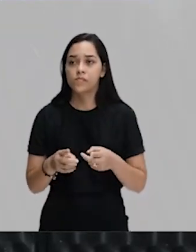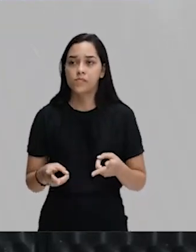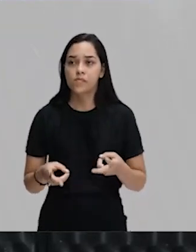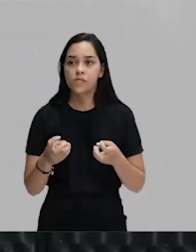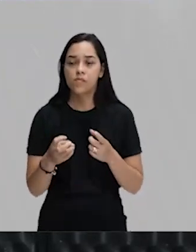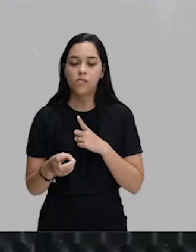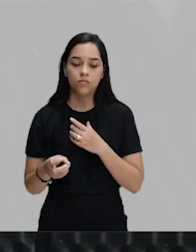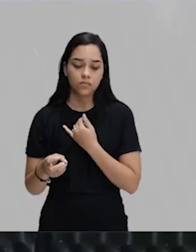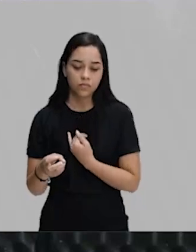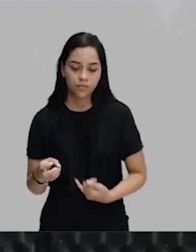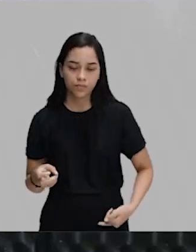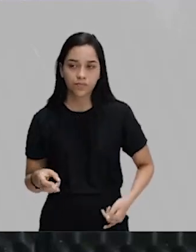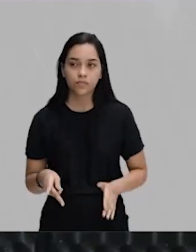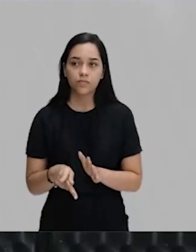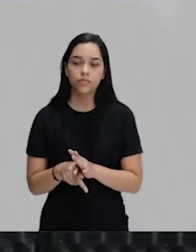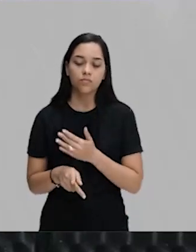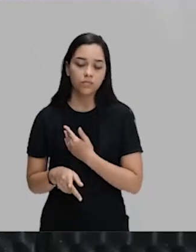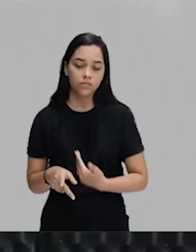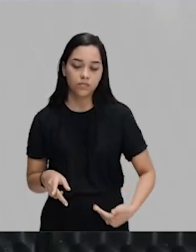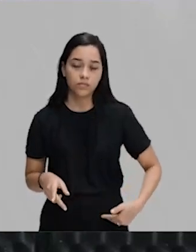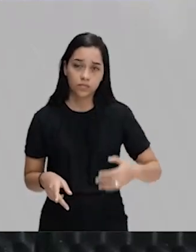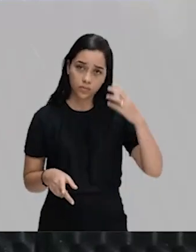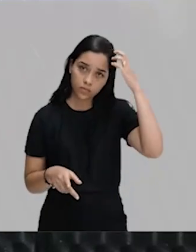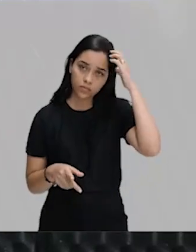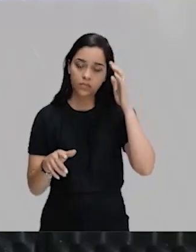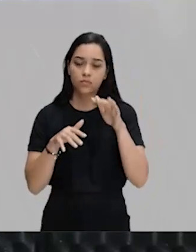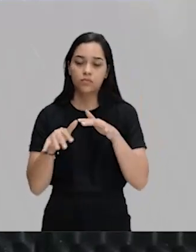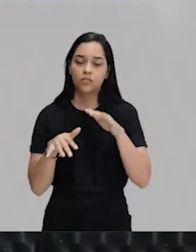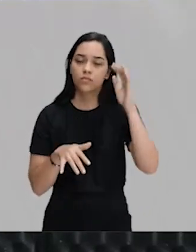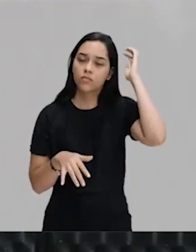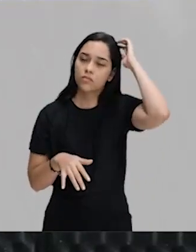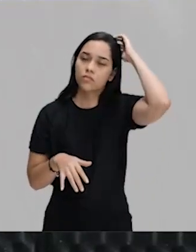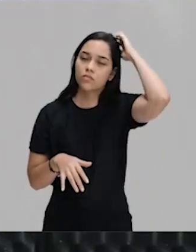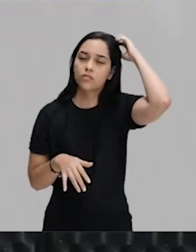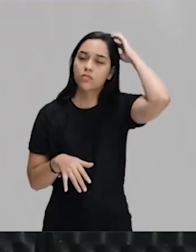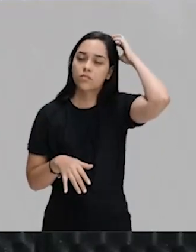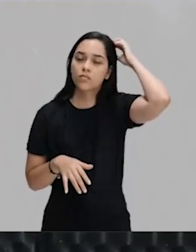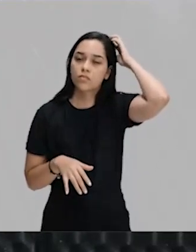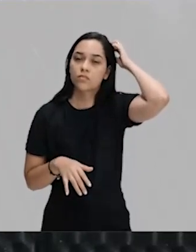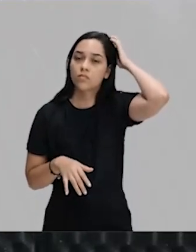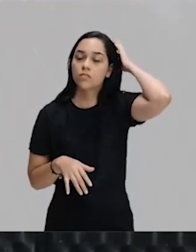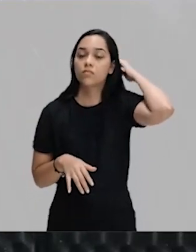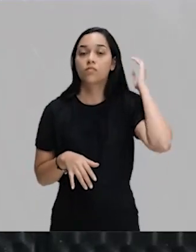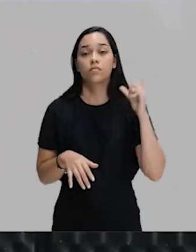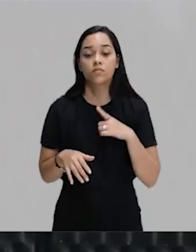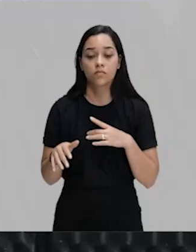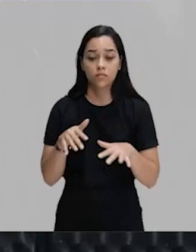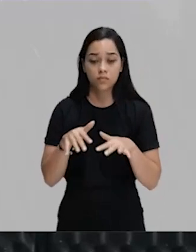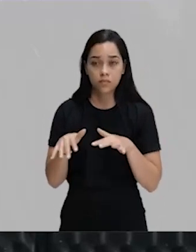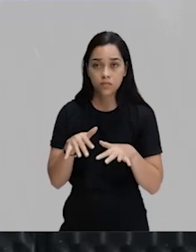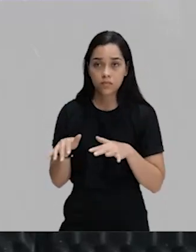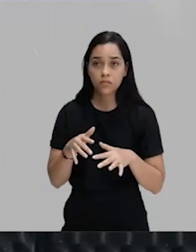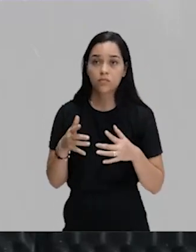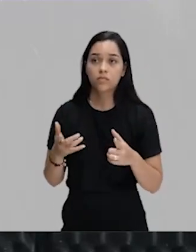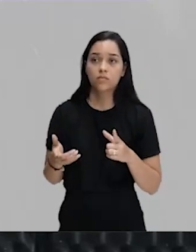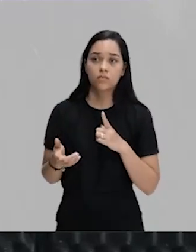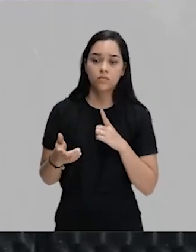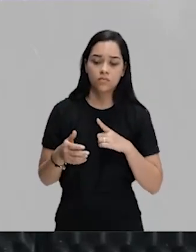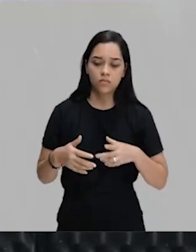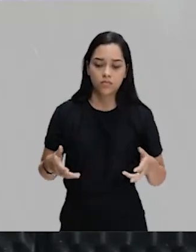queda do Império, na queda da monarquia, o movimento republicano. O movimento republicano, através do